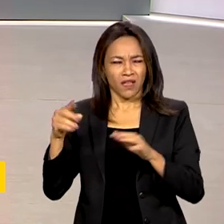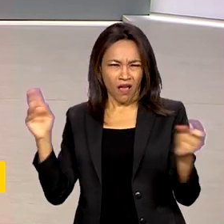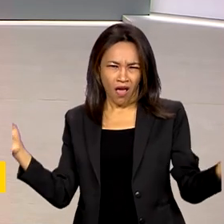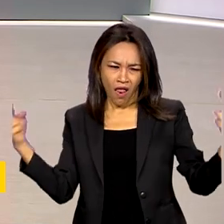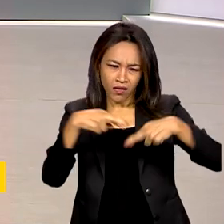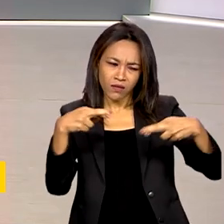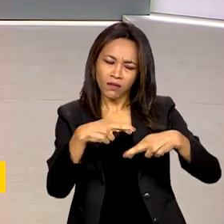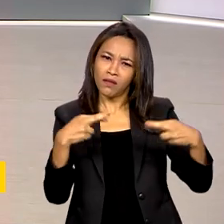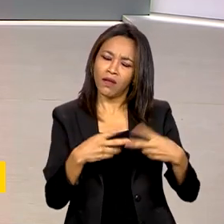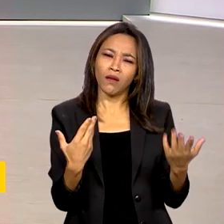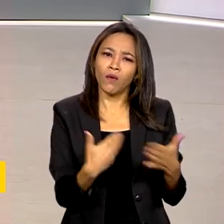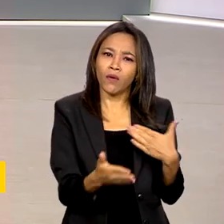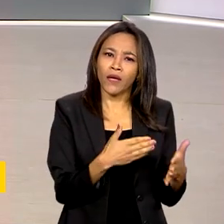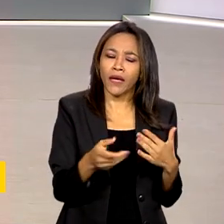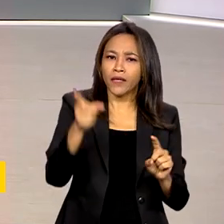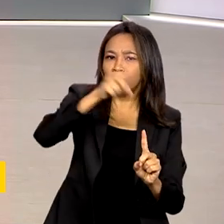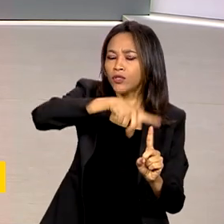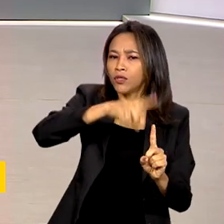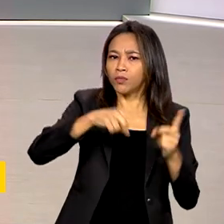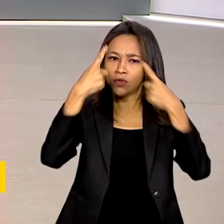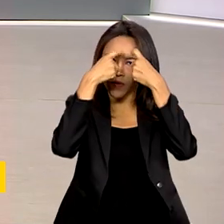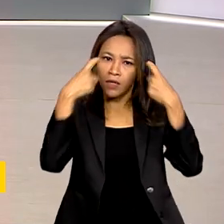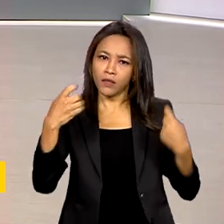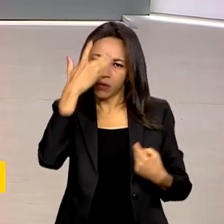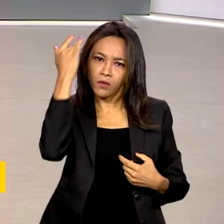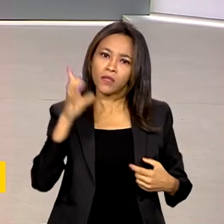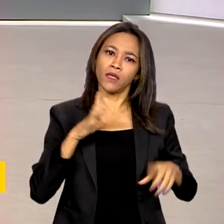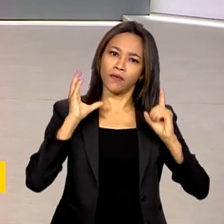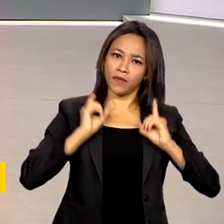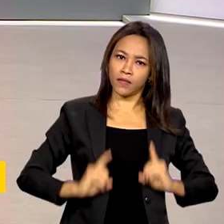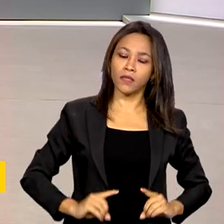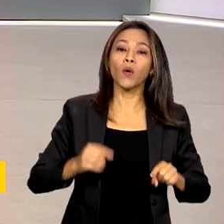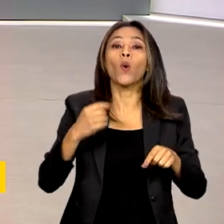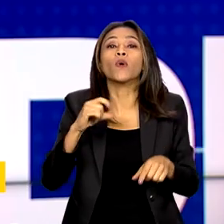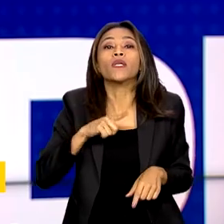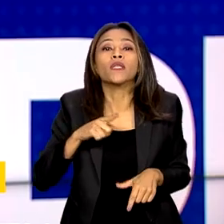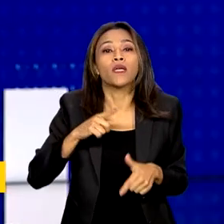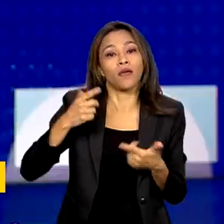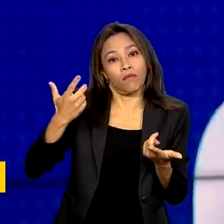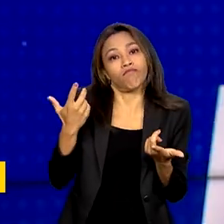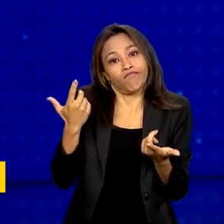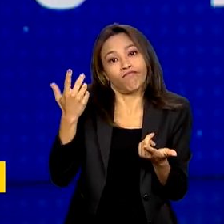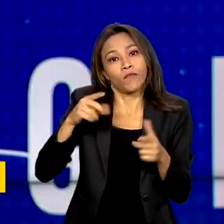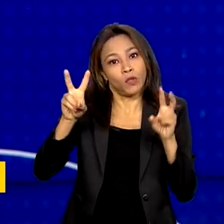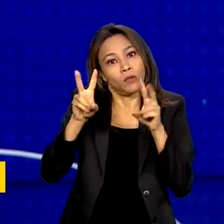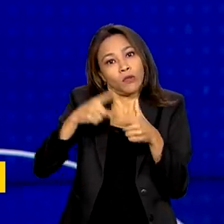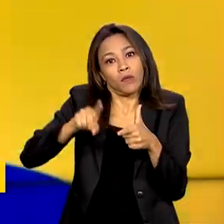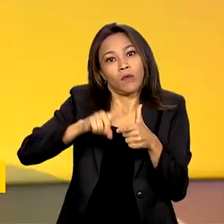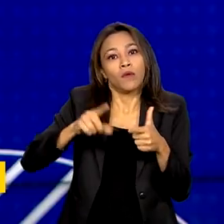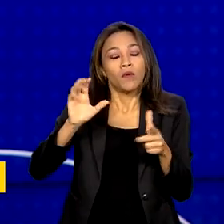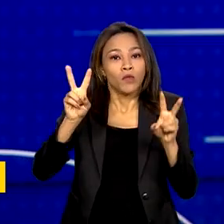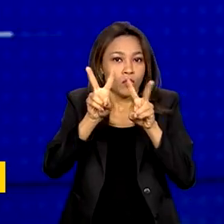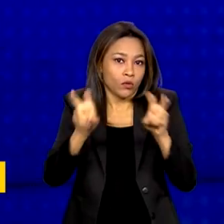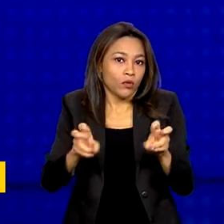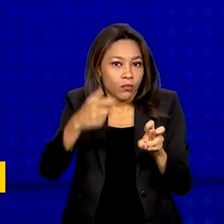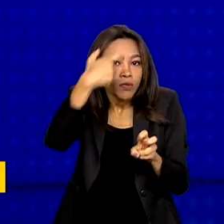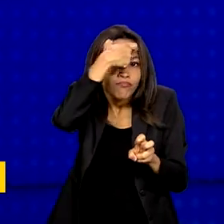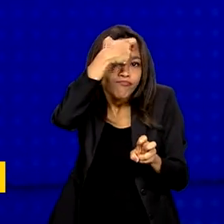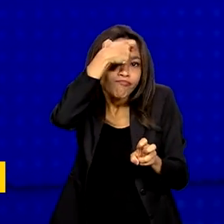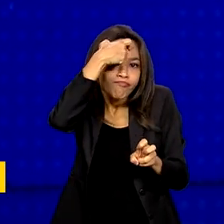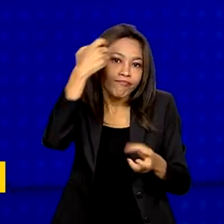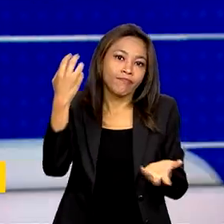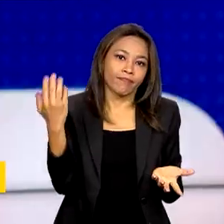a pessoas com deficiência ou pessoas que tenham questões de saúde mental. E retratou-se por, de alguma maneira, ter